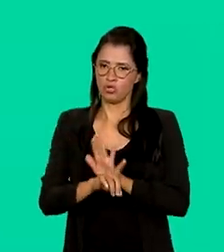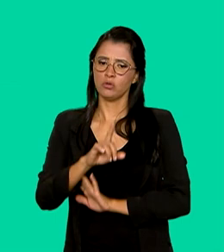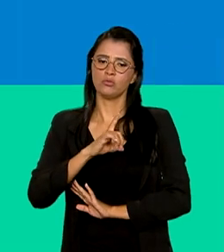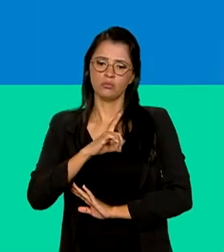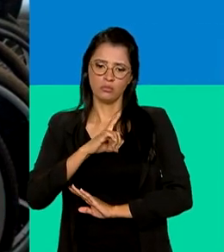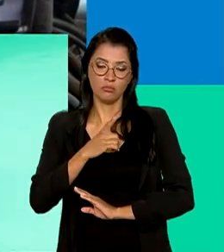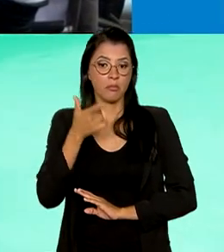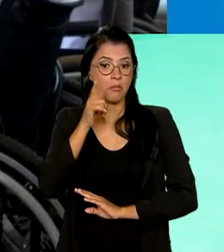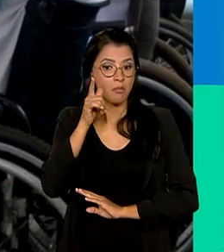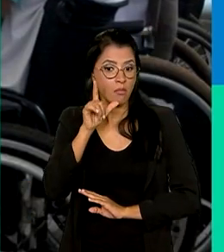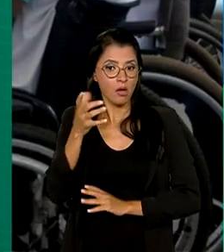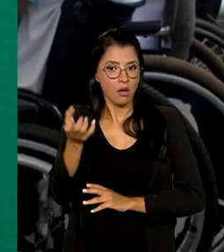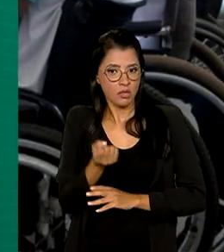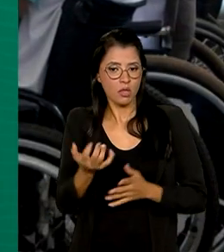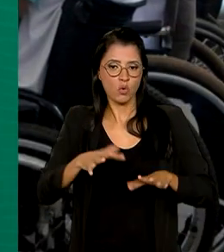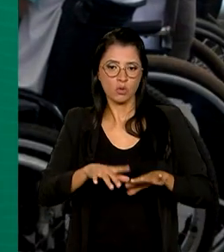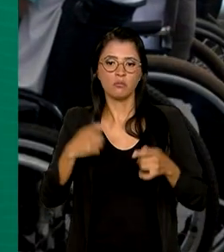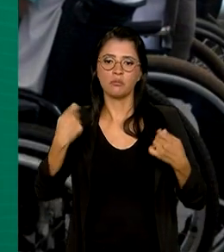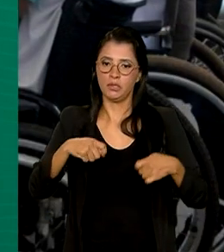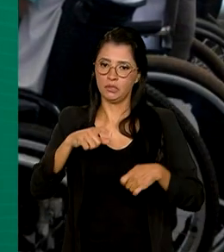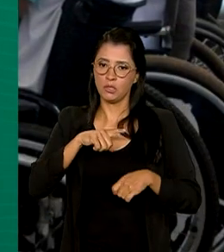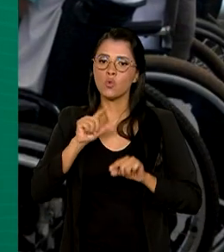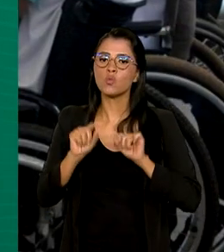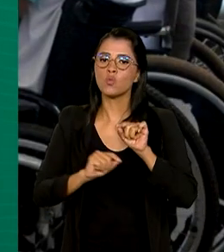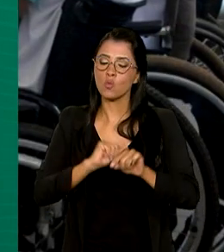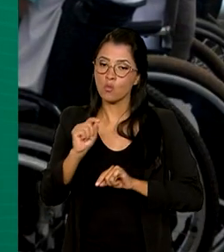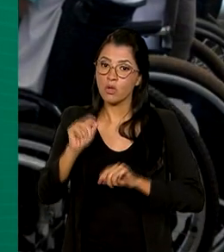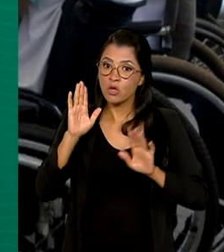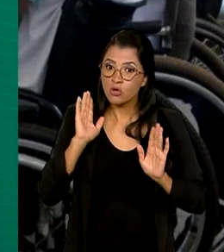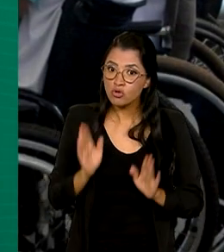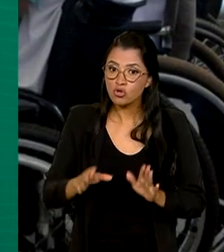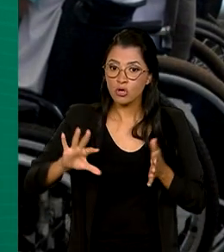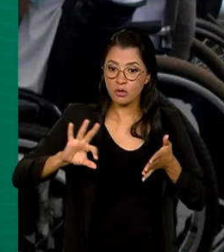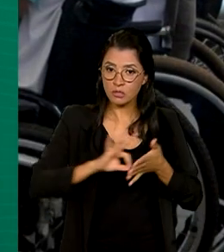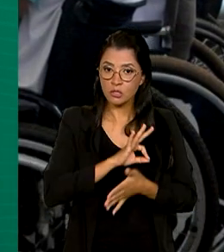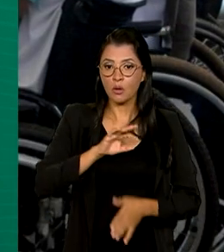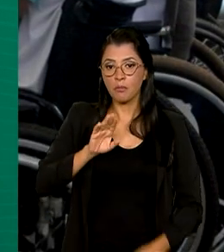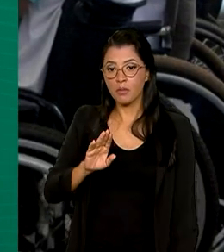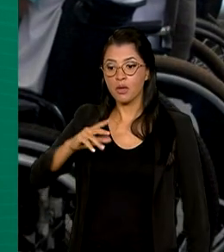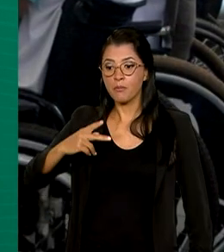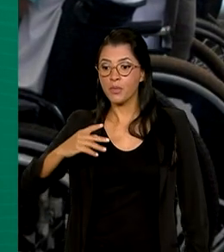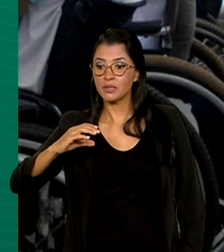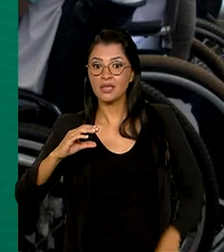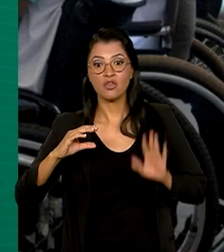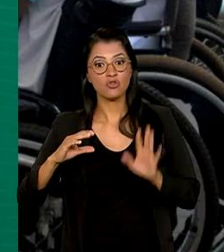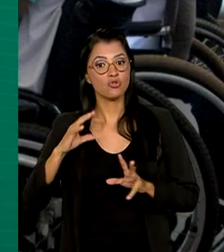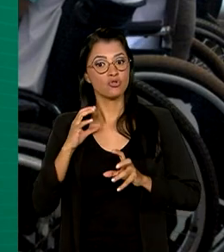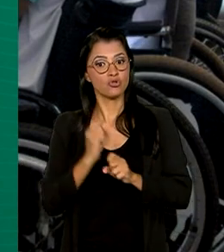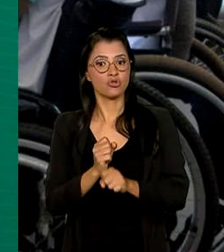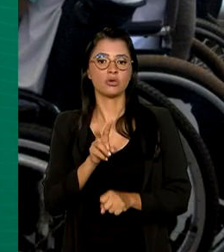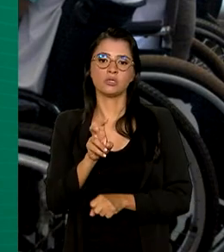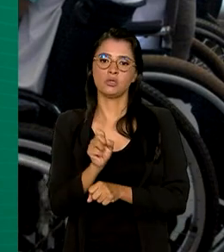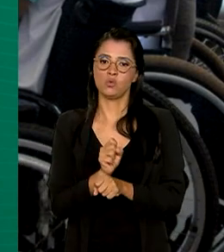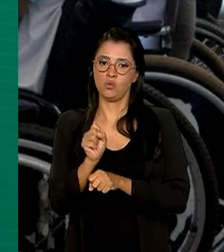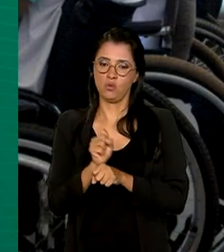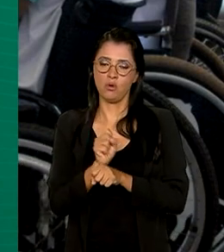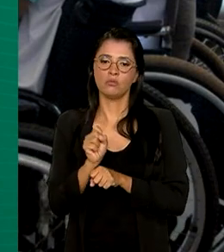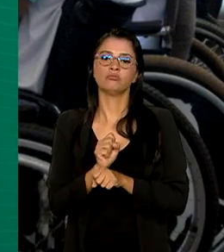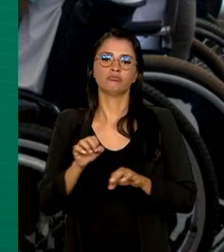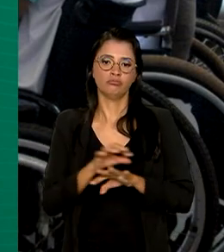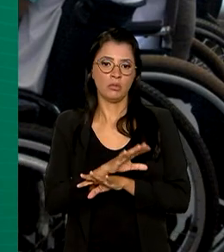Para ter o benefício, é preciso que o cidadão já seja inscrito no BPC há pelo menos cinco anos.